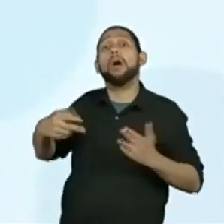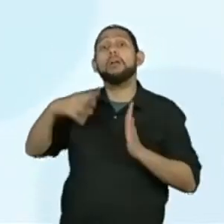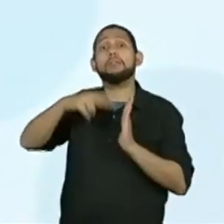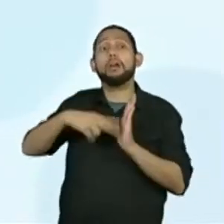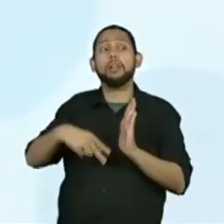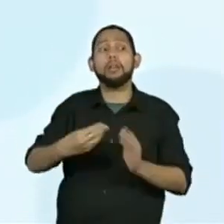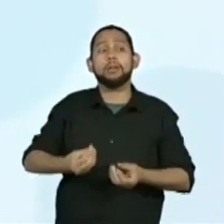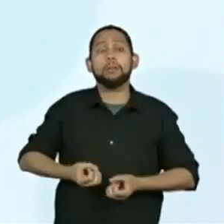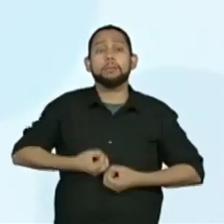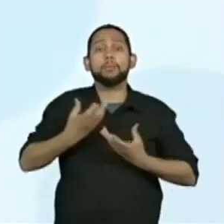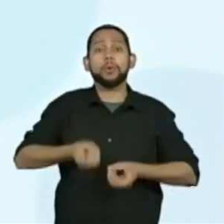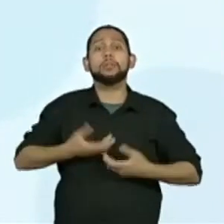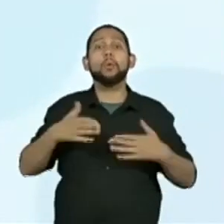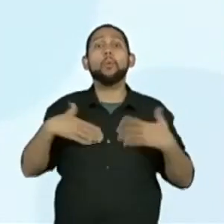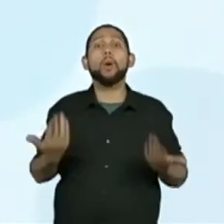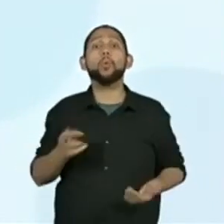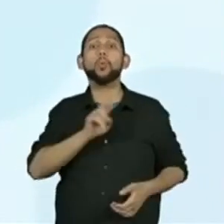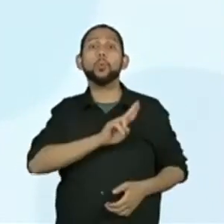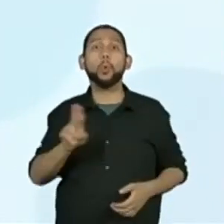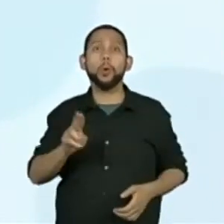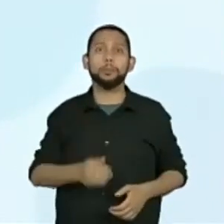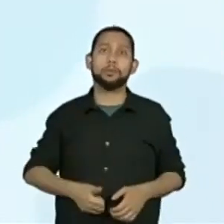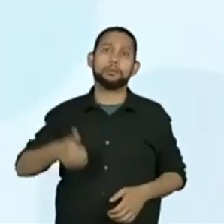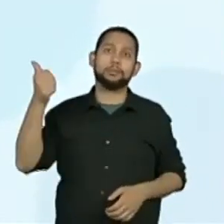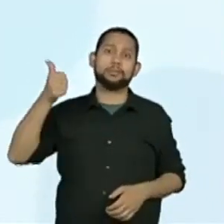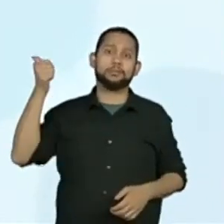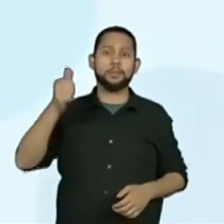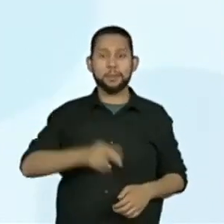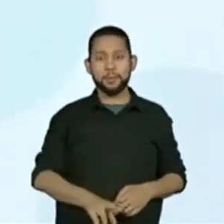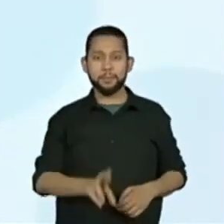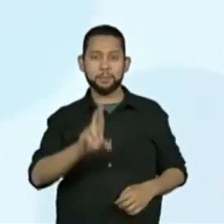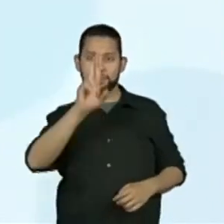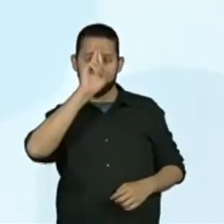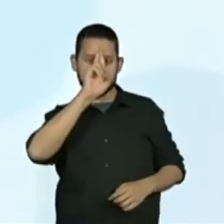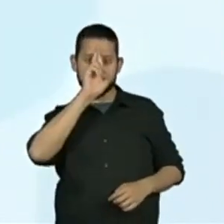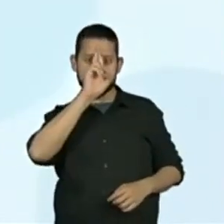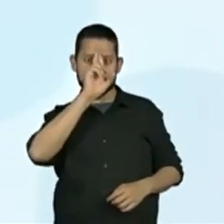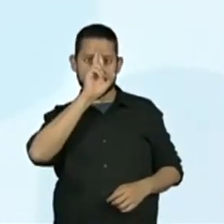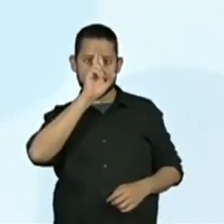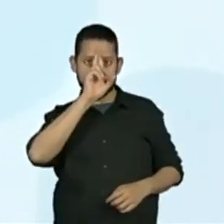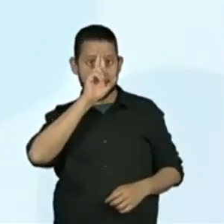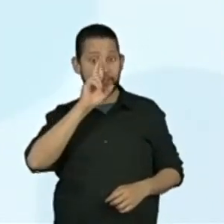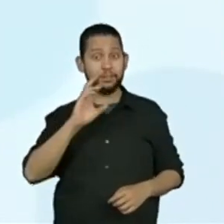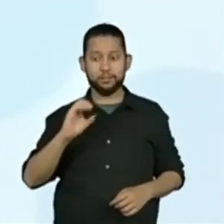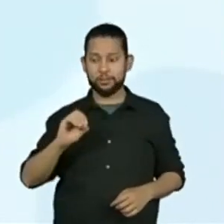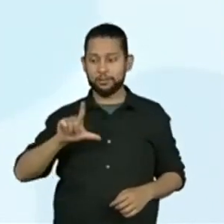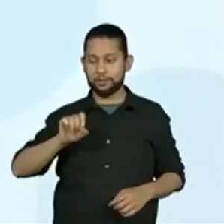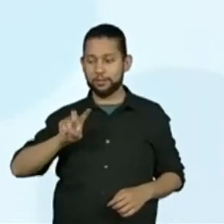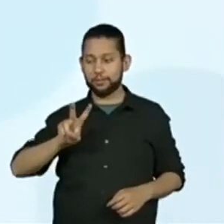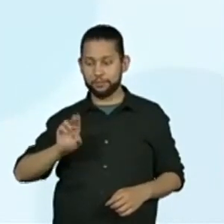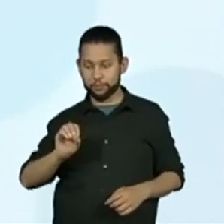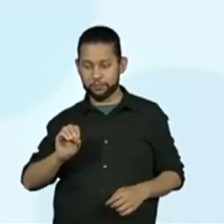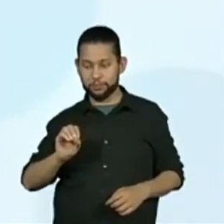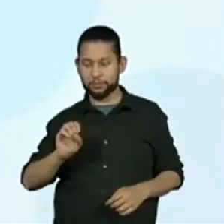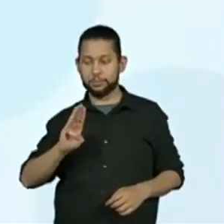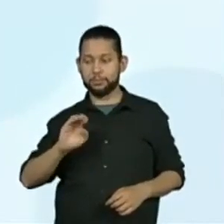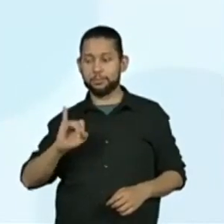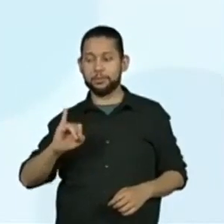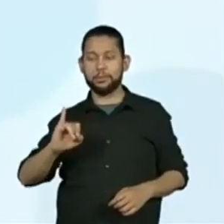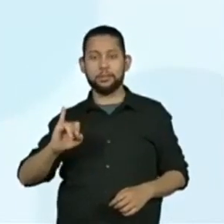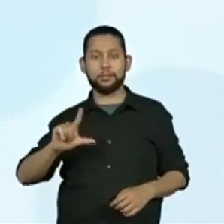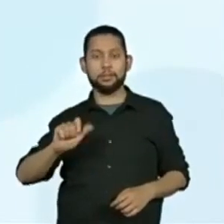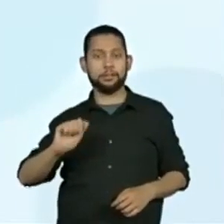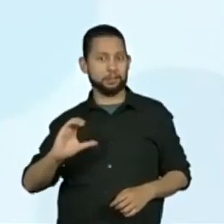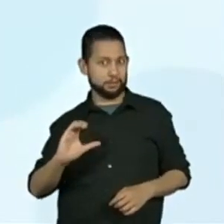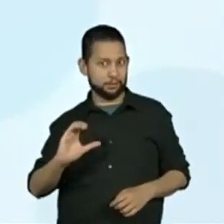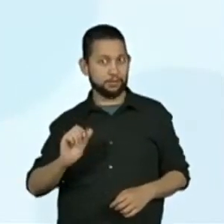aí, a professora Ana Paula lerá o poema Meio Dia, de Olavo Bilac. Então, aqui eu tenho uma